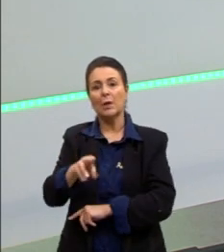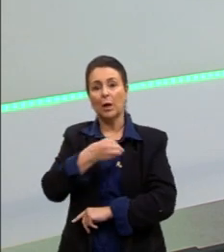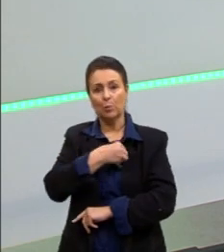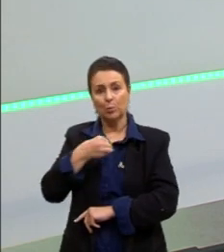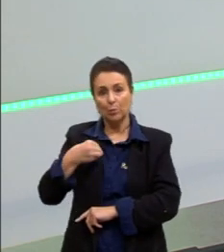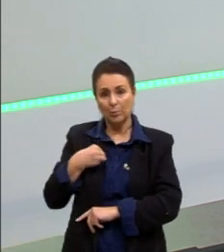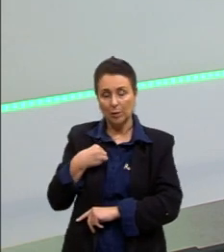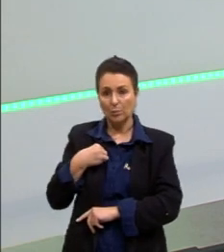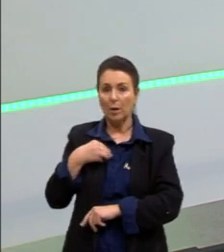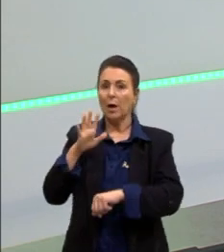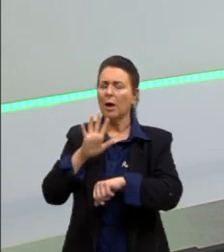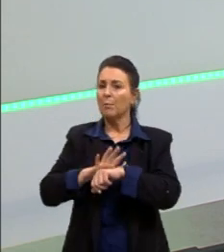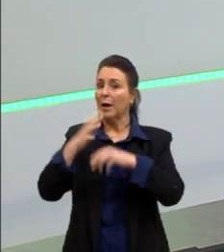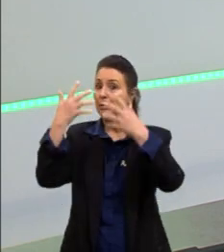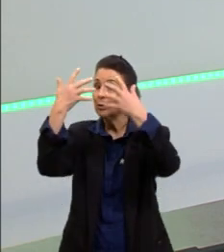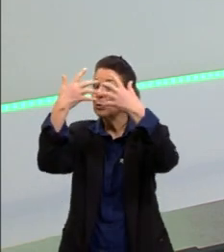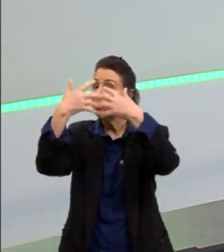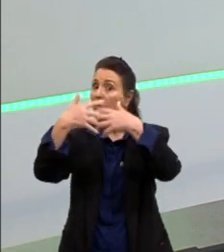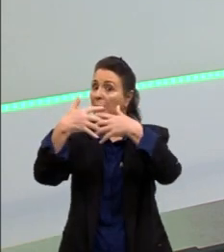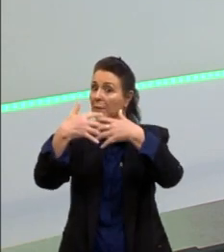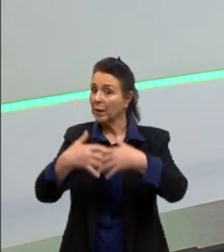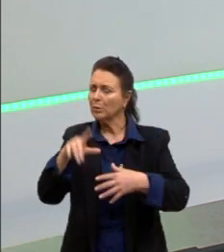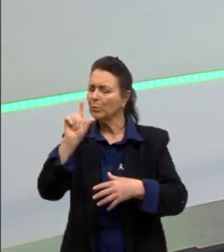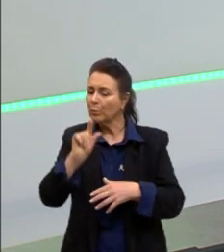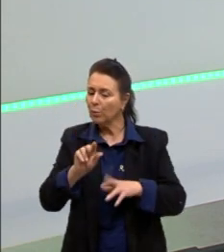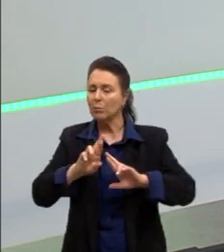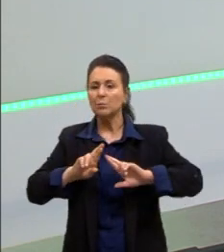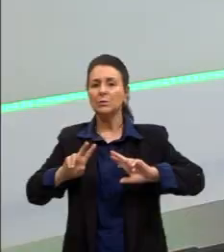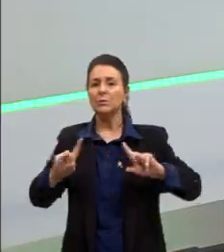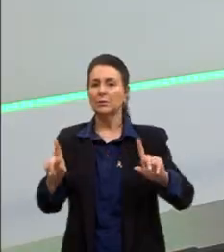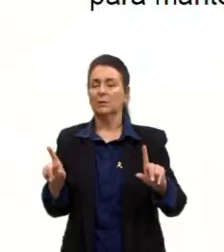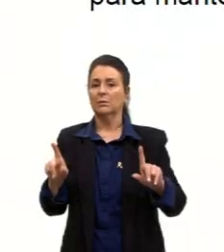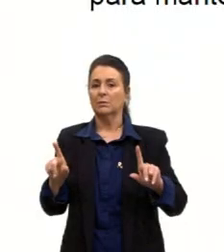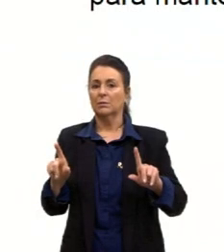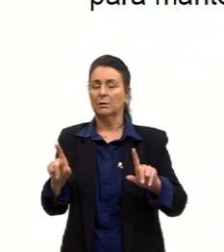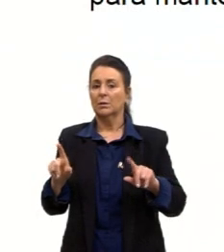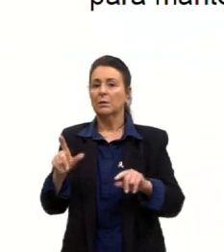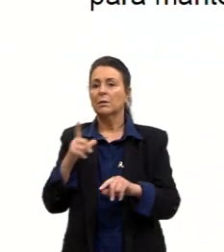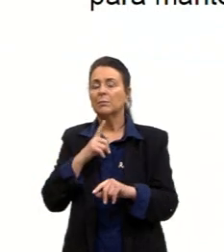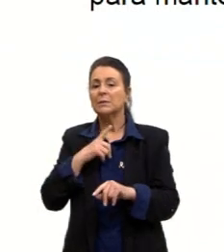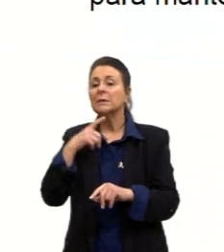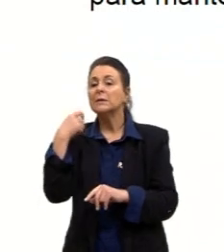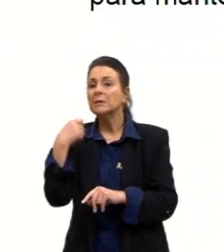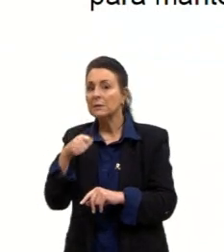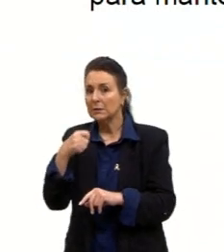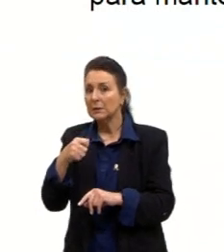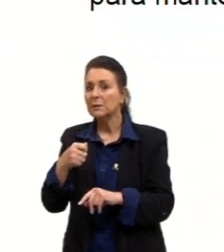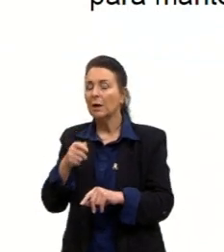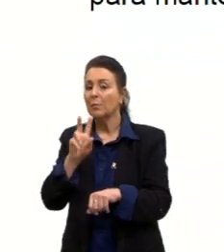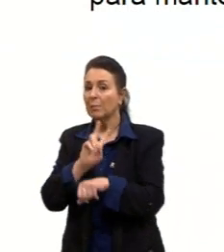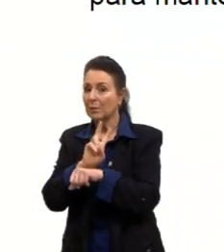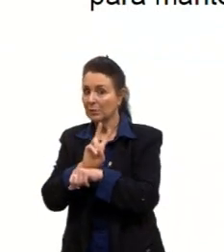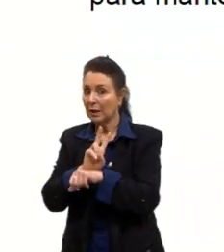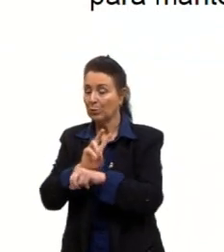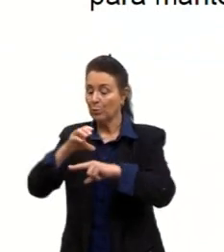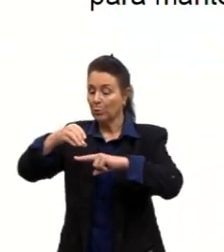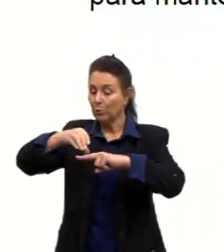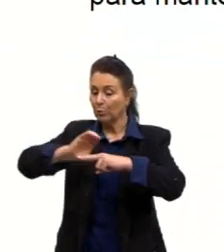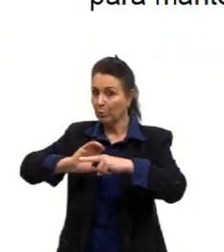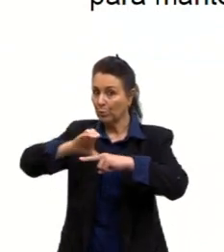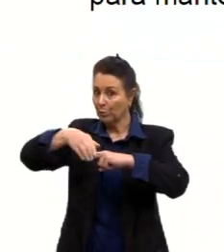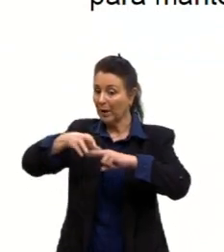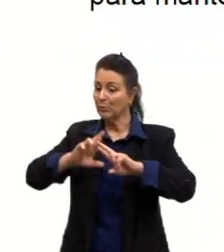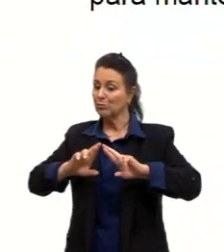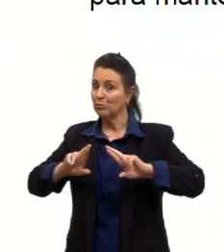complexo e que relaciona também o magnetismo. É um exame também que a gente precisa tomar vários cuidados, mas está